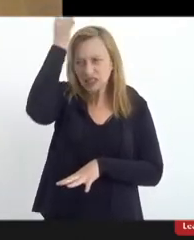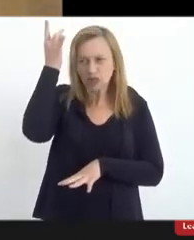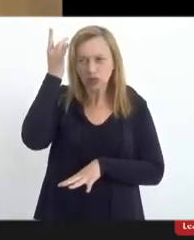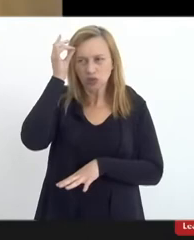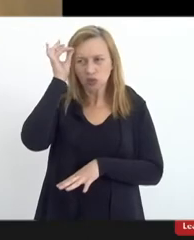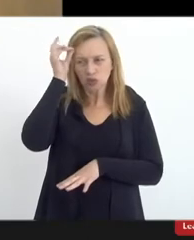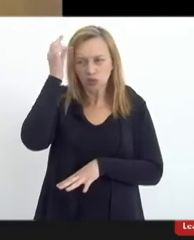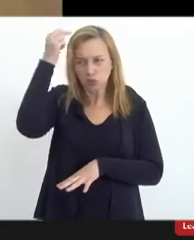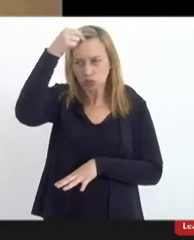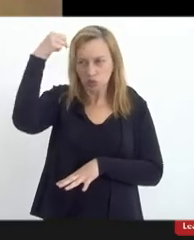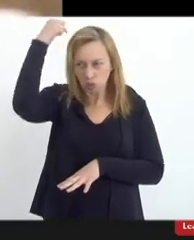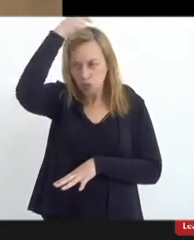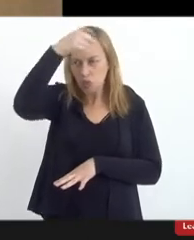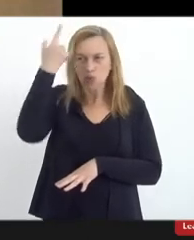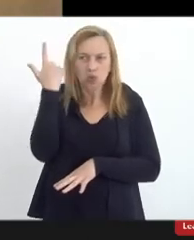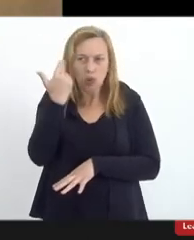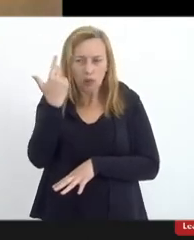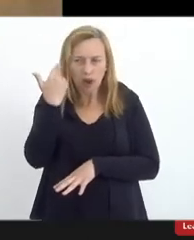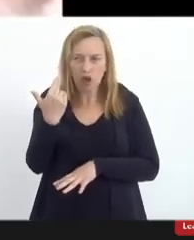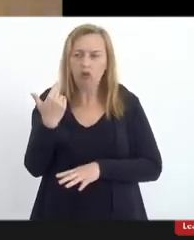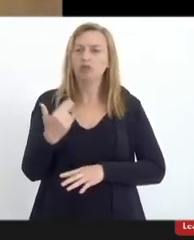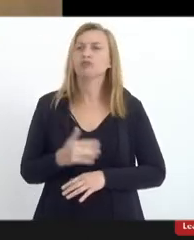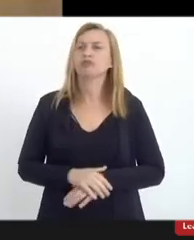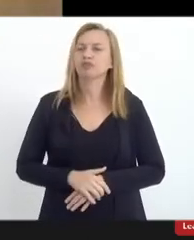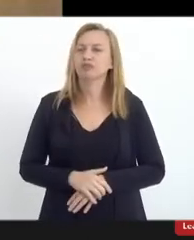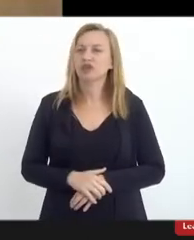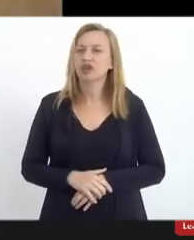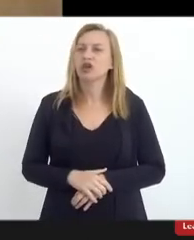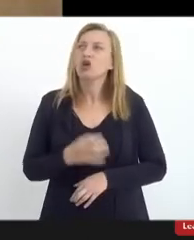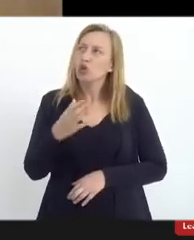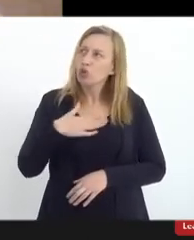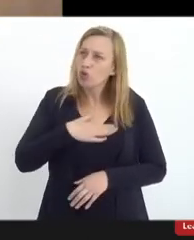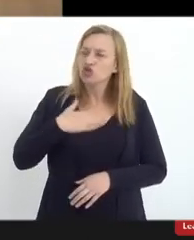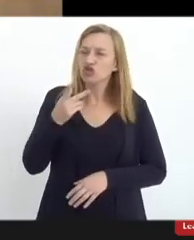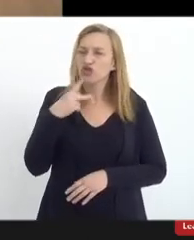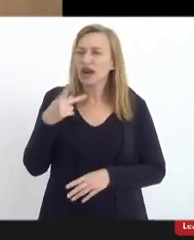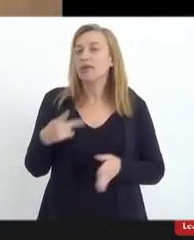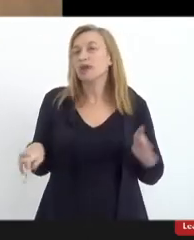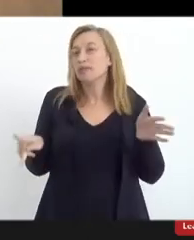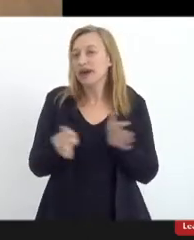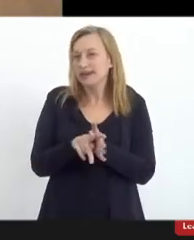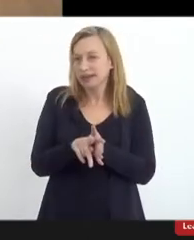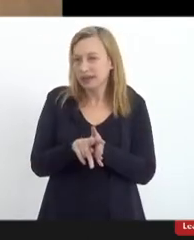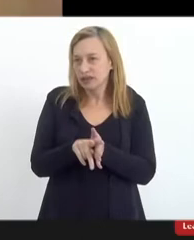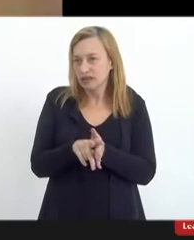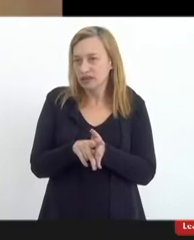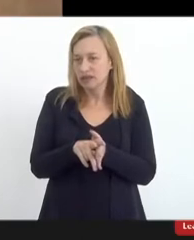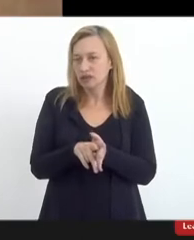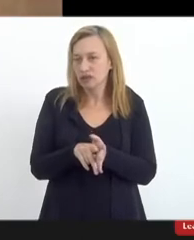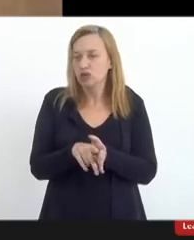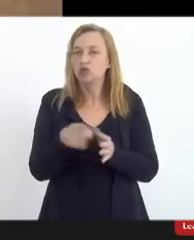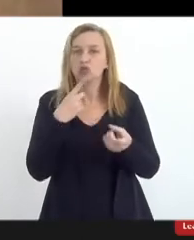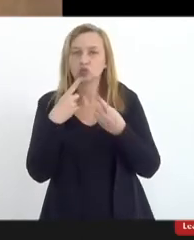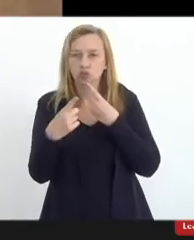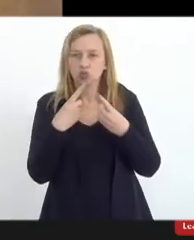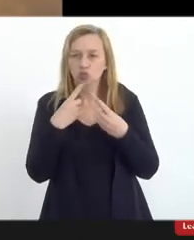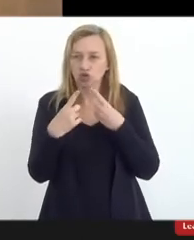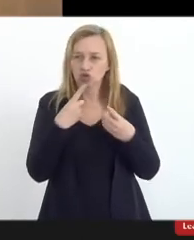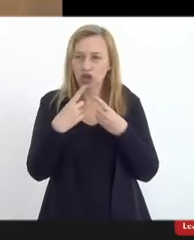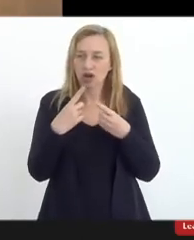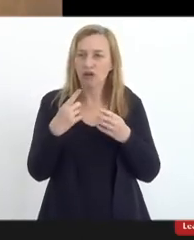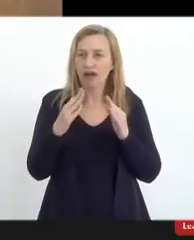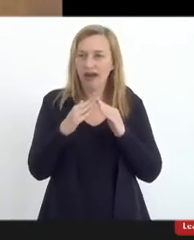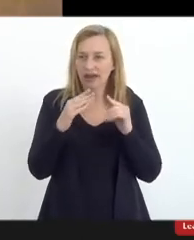Ortodoxa. Em Bari, eu gosto de citar isso, porque faz parte do âmbito do diálogo, a